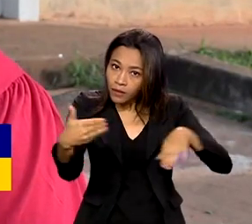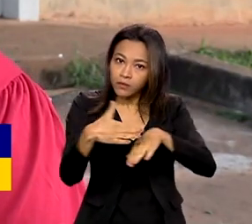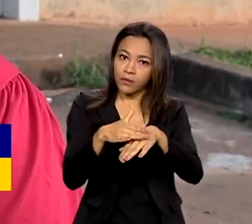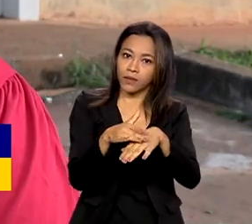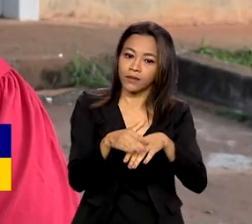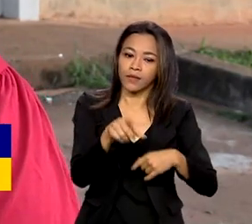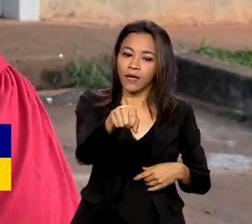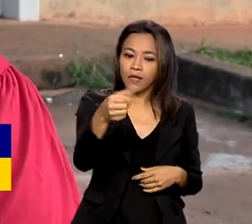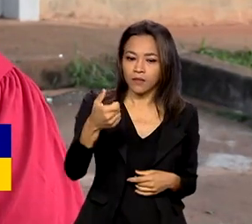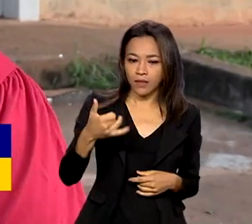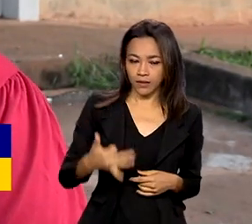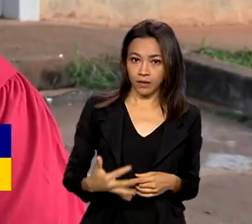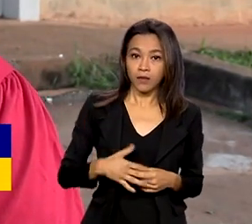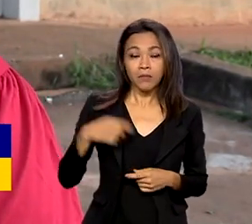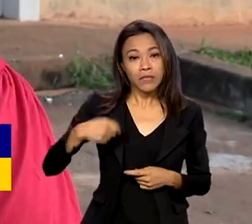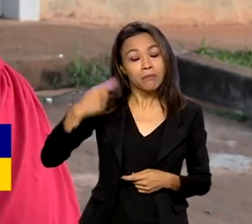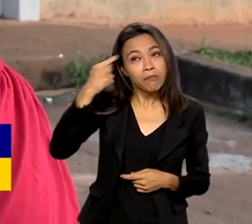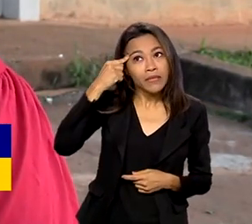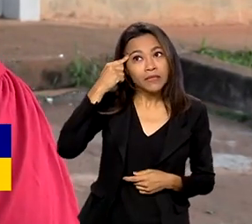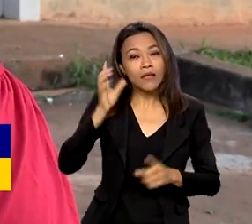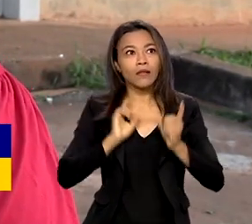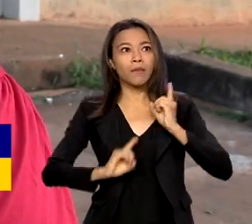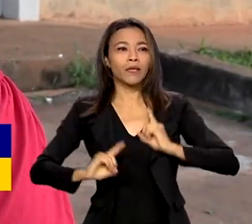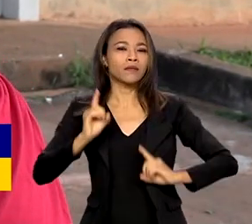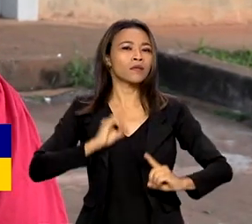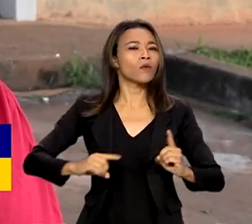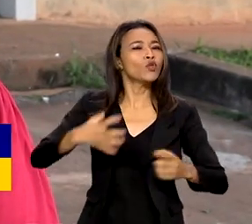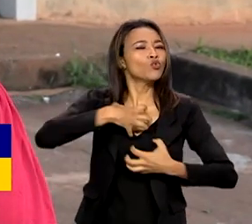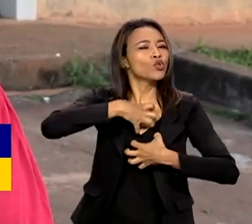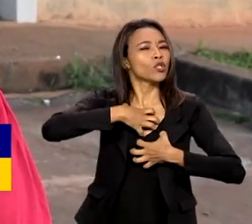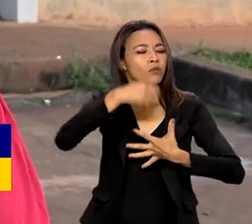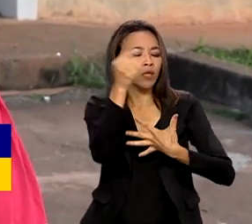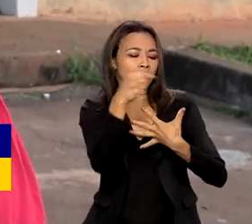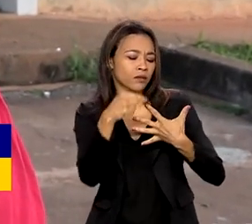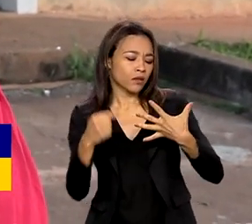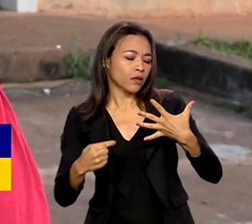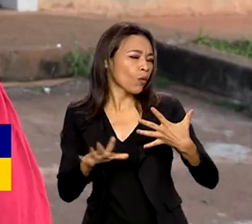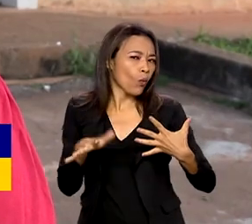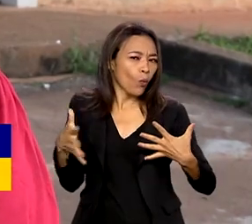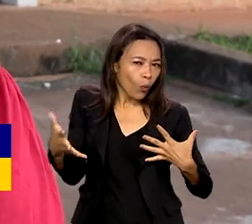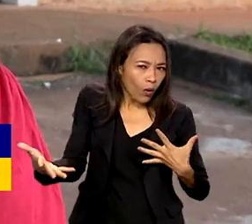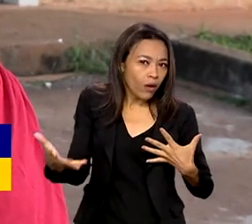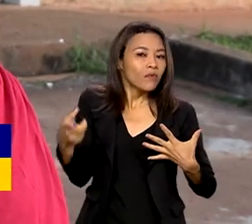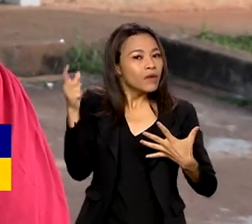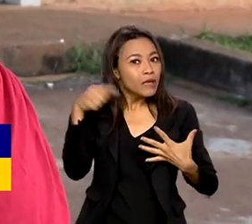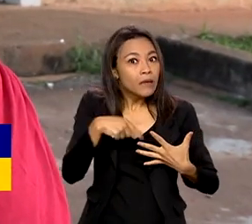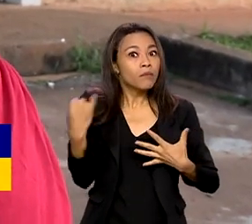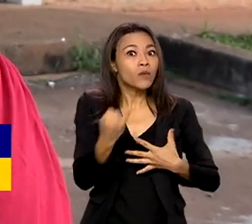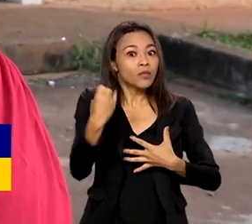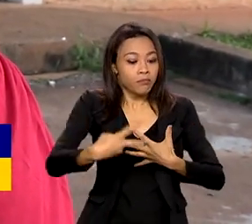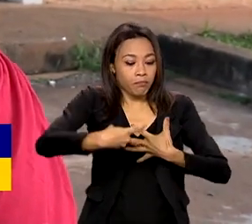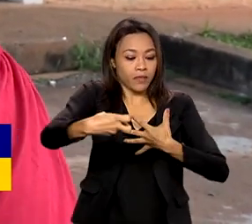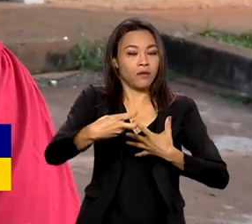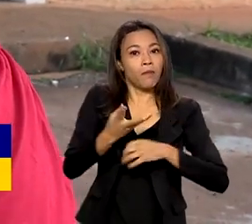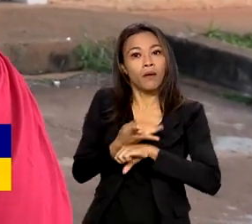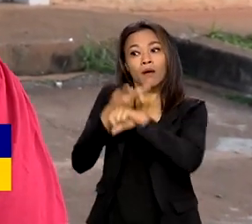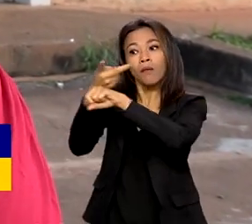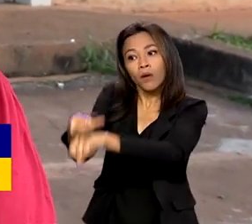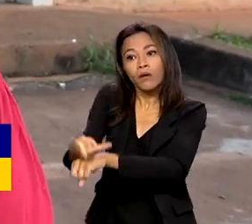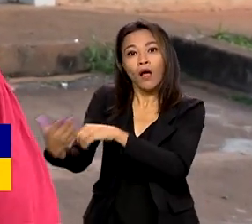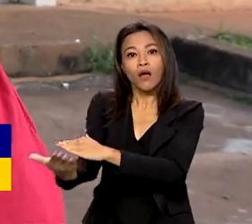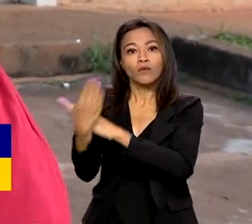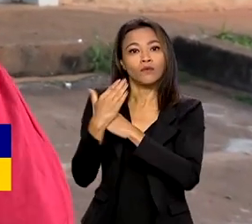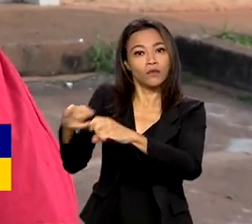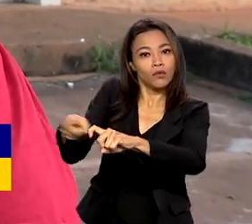pensar um pouco na depressão e nas formas como ela se manifesta é fundamental para que a gente possa procurar ajuda, né? E